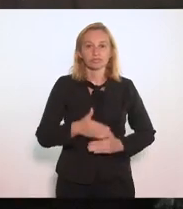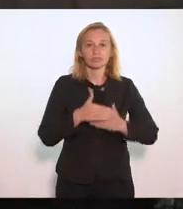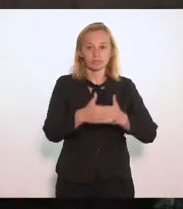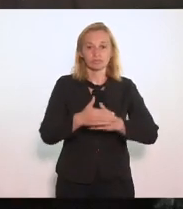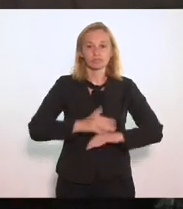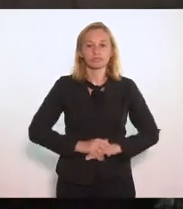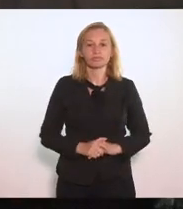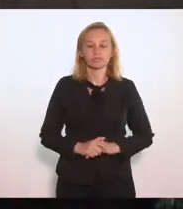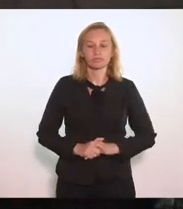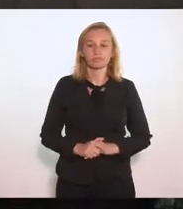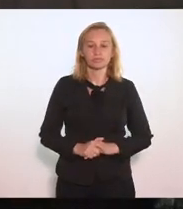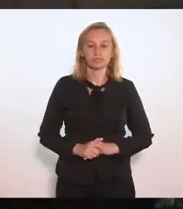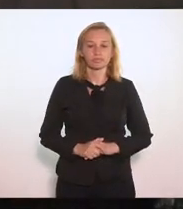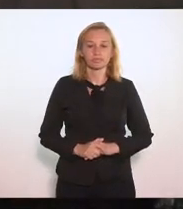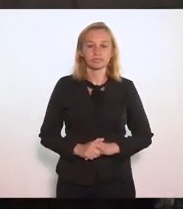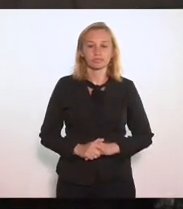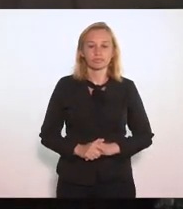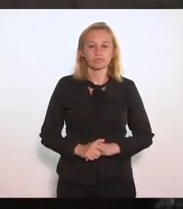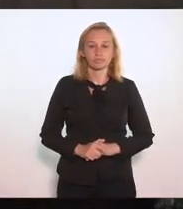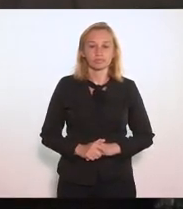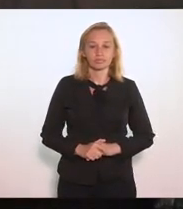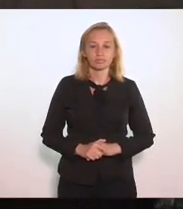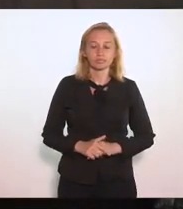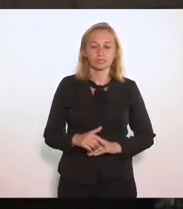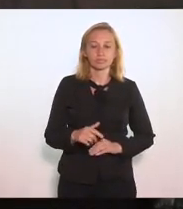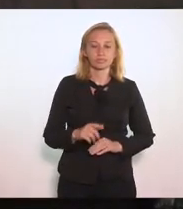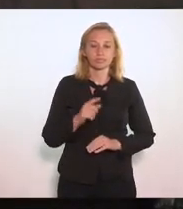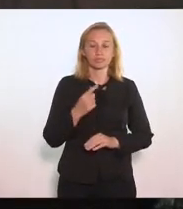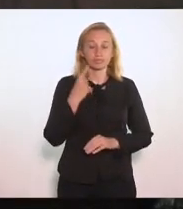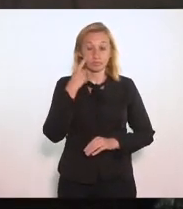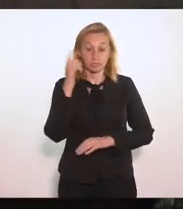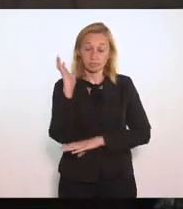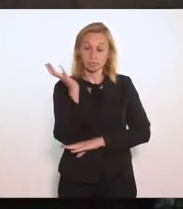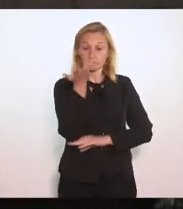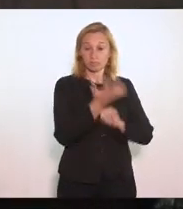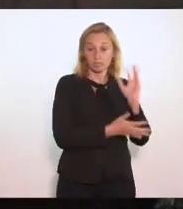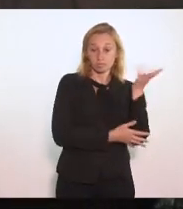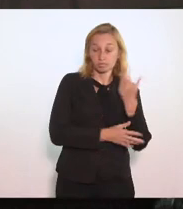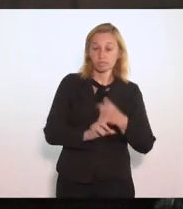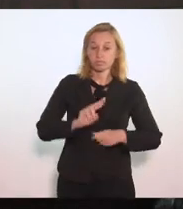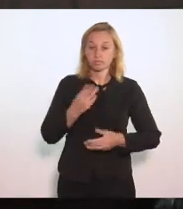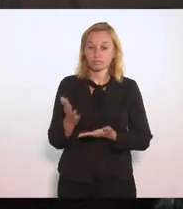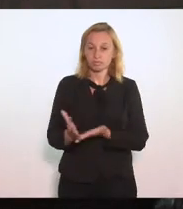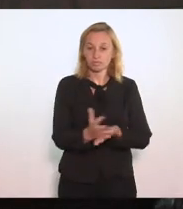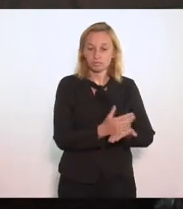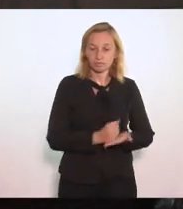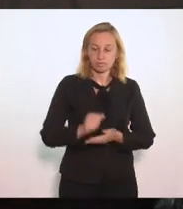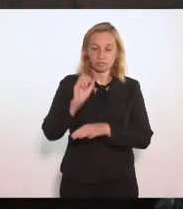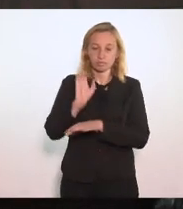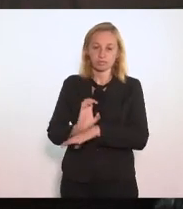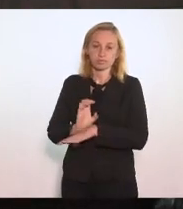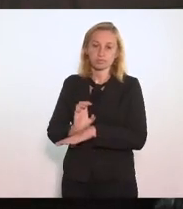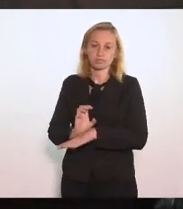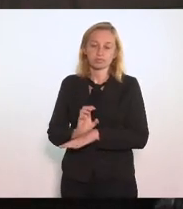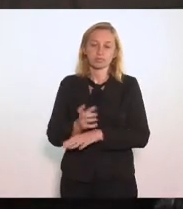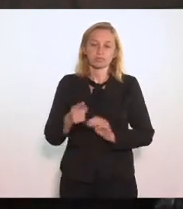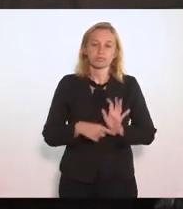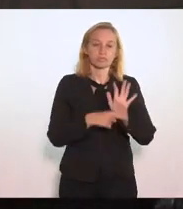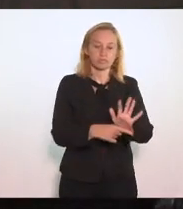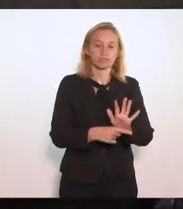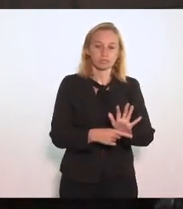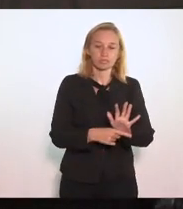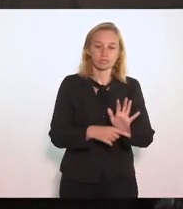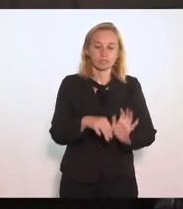Não só do ponto De vista ambiental Não só do ponto De vista Que o Estado Pode arrecadar E ajudar No programa De